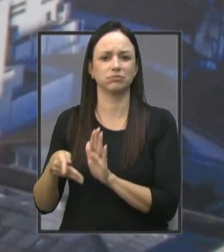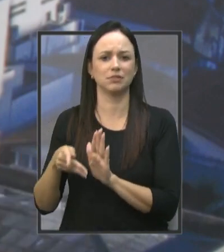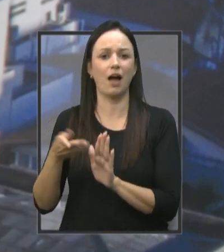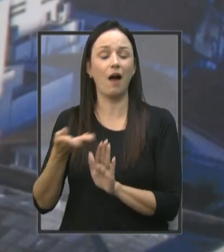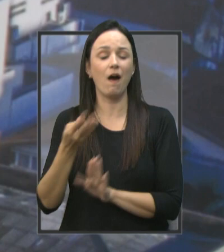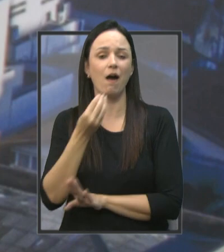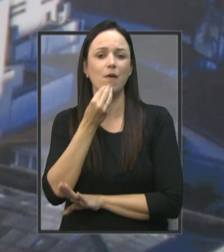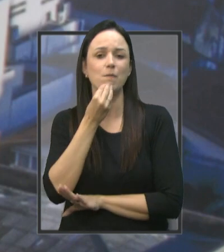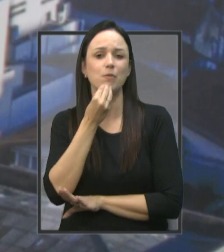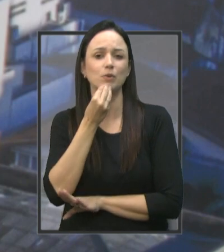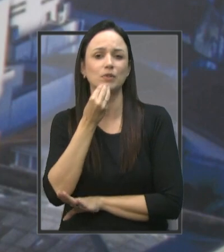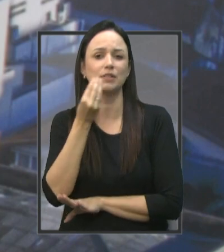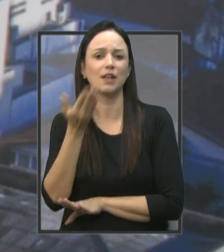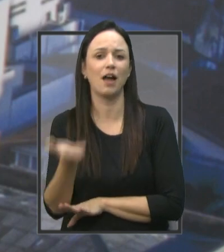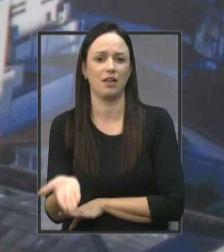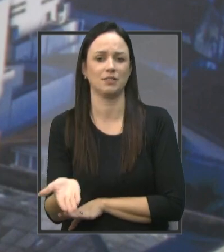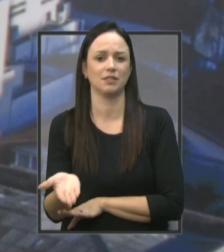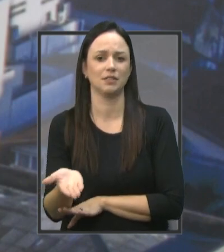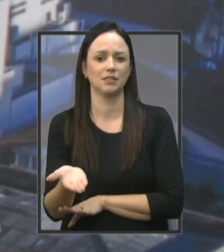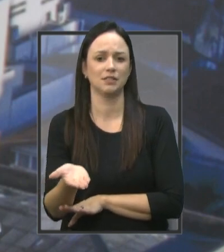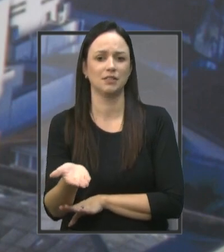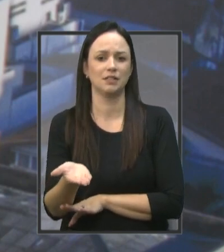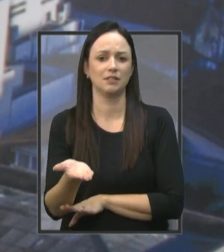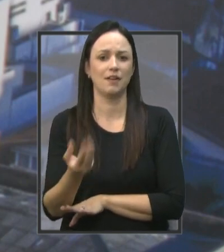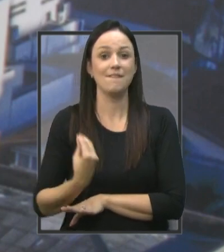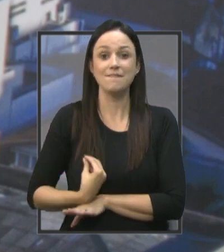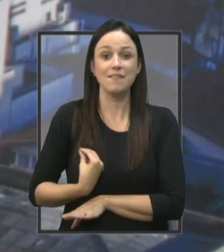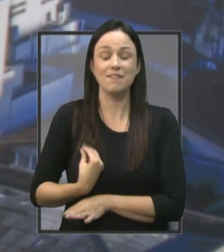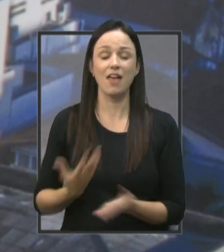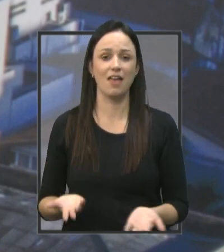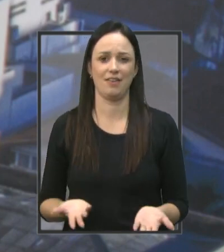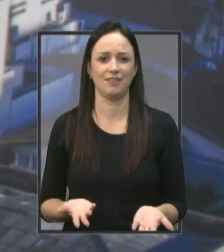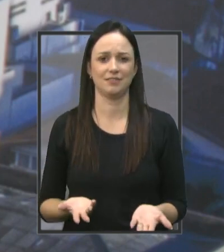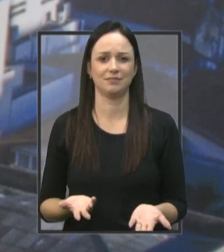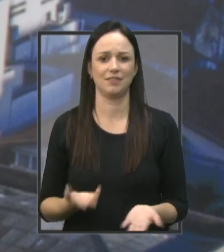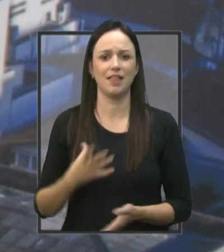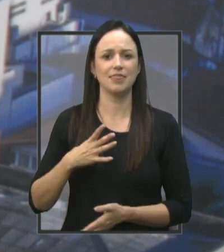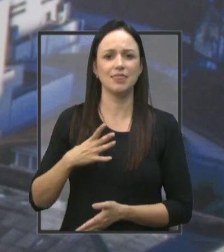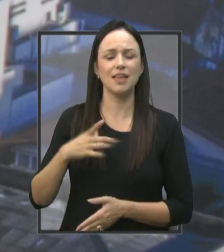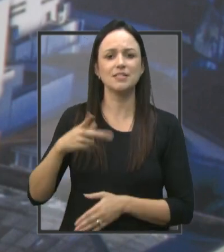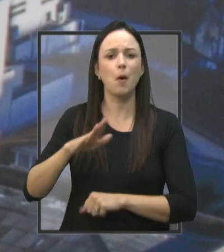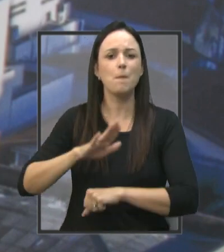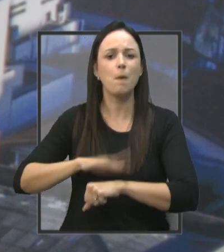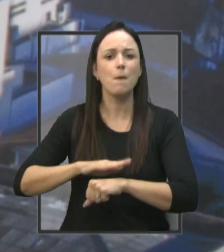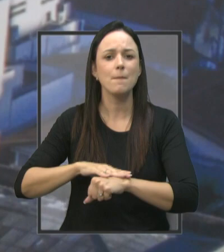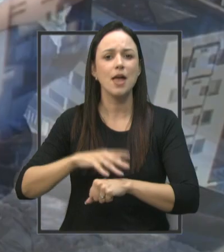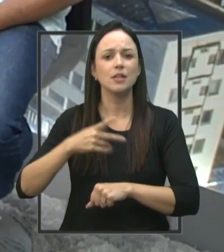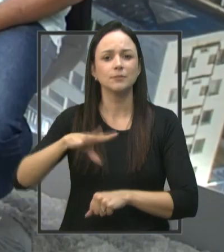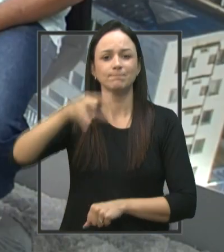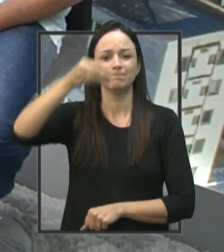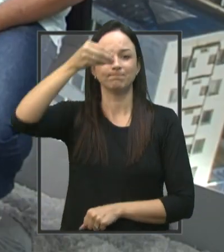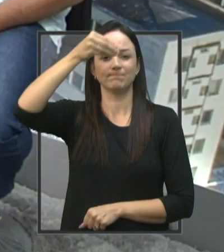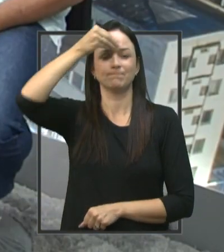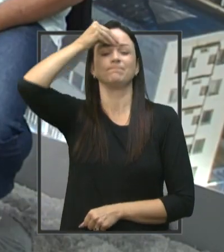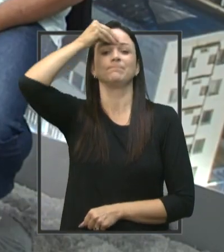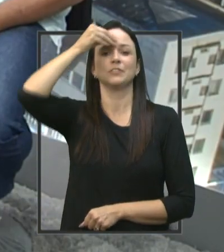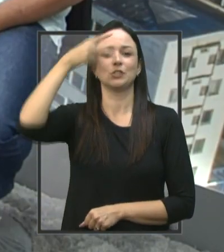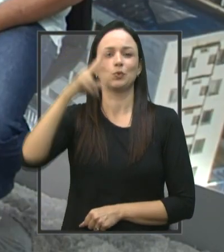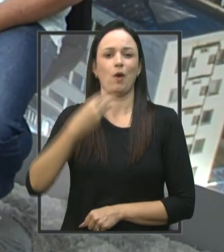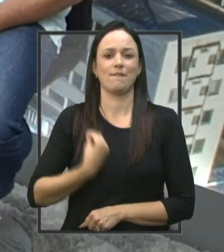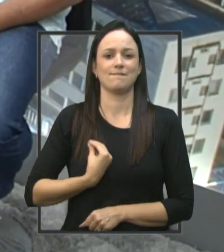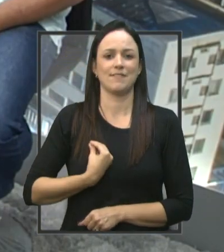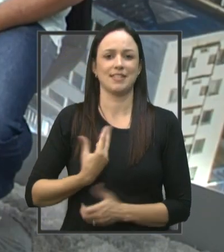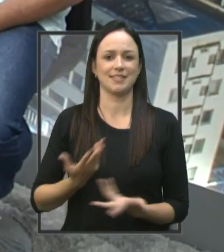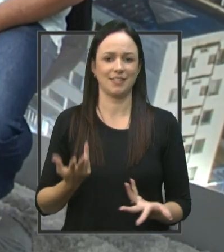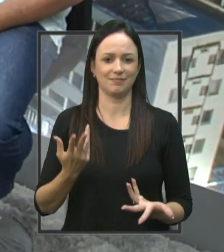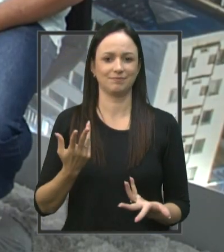De De viver De ter Os momentos Marcantes Em suas vidas É verdade Realmente é um